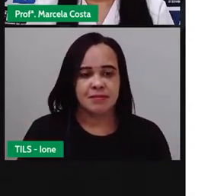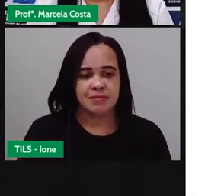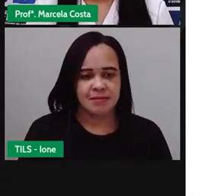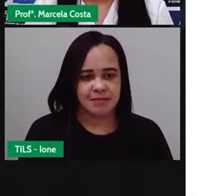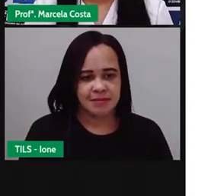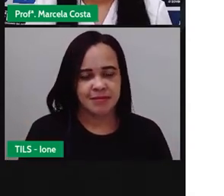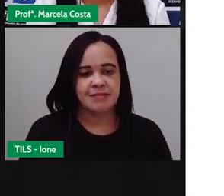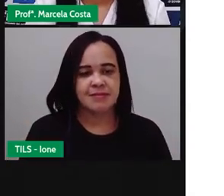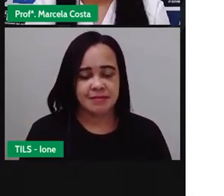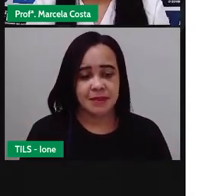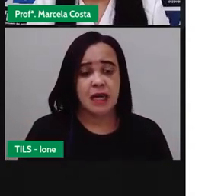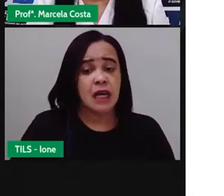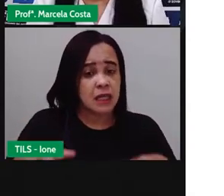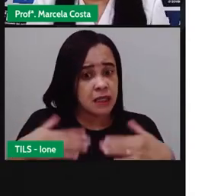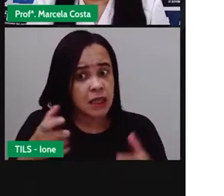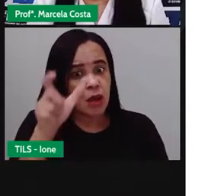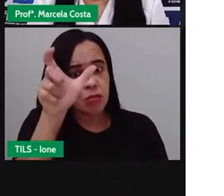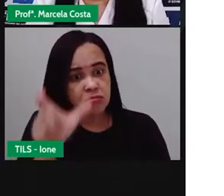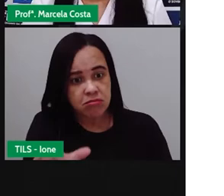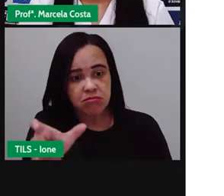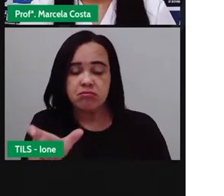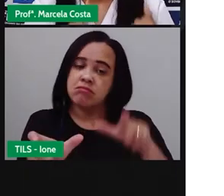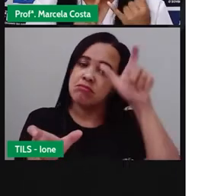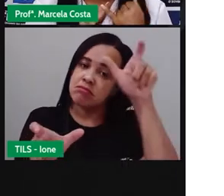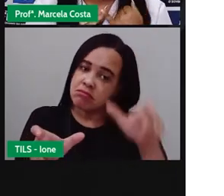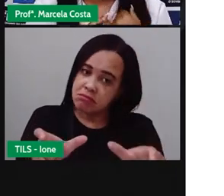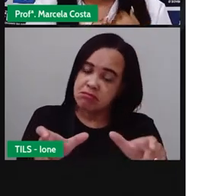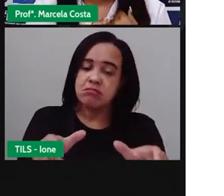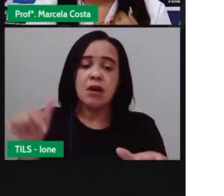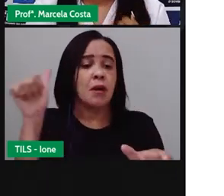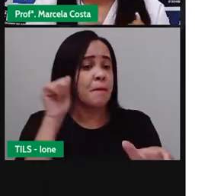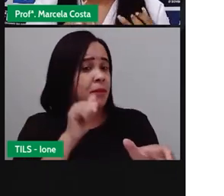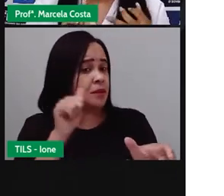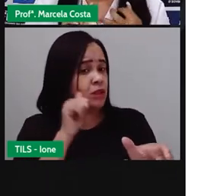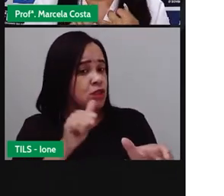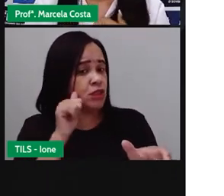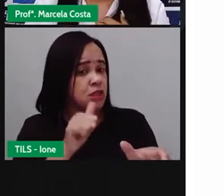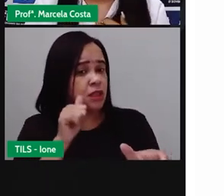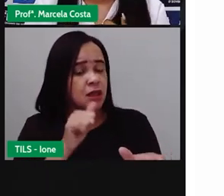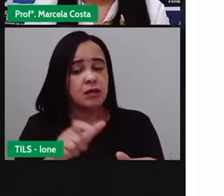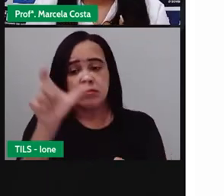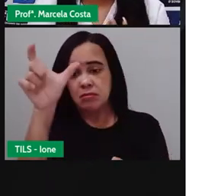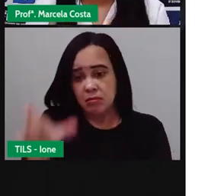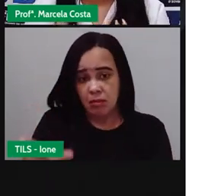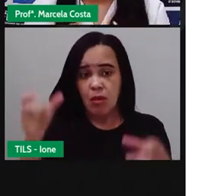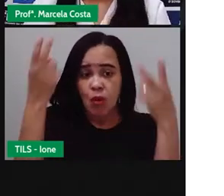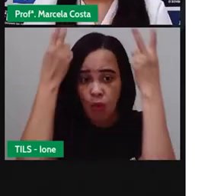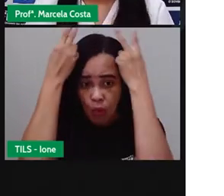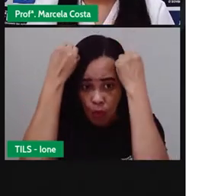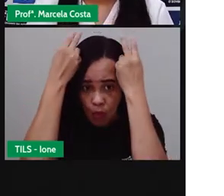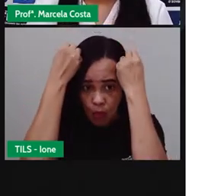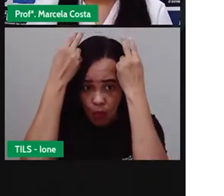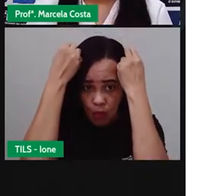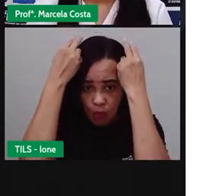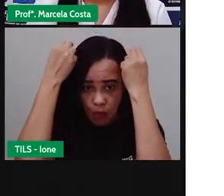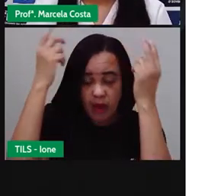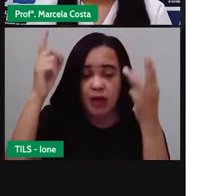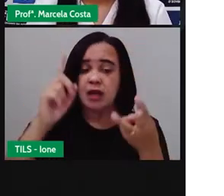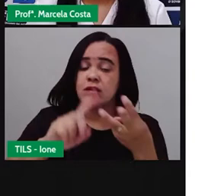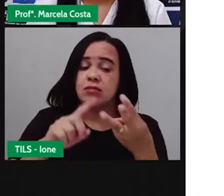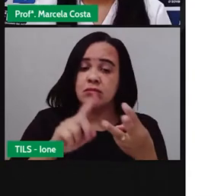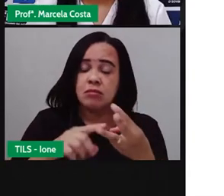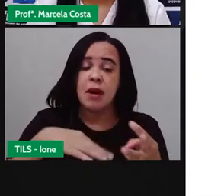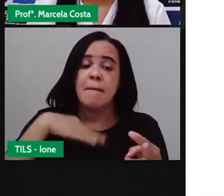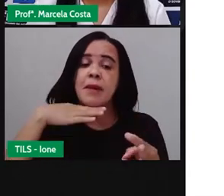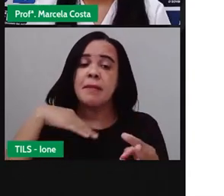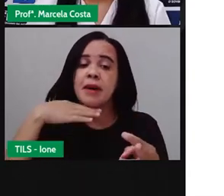Então, os personagens, foi ali a menina, o coelho e a mãe. Não isso?